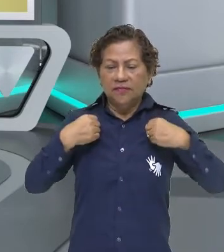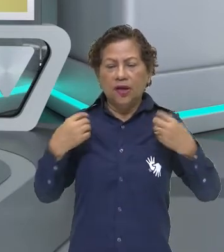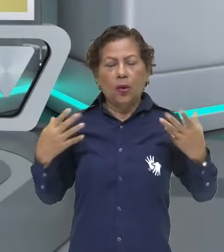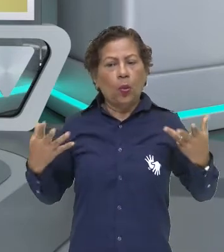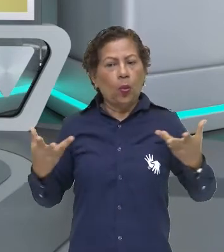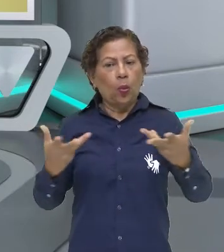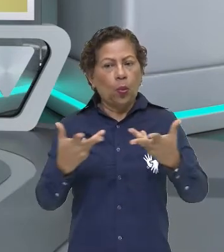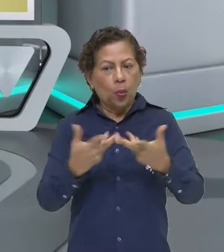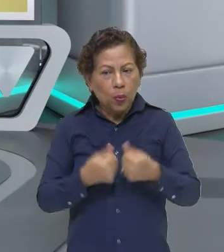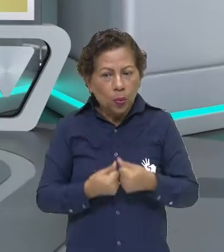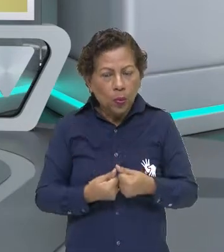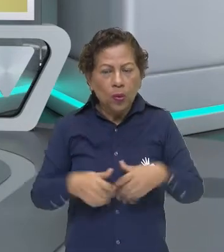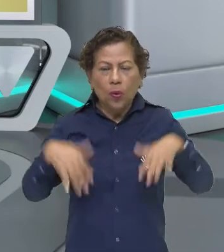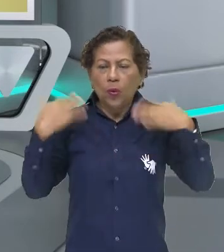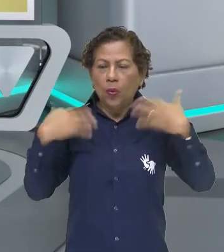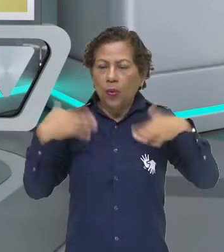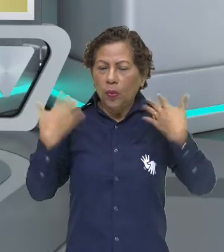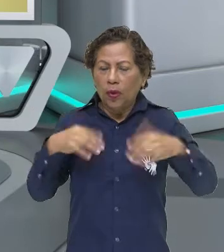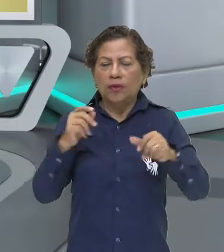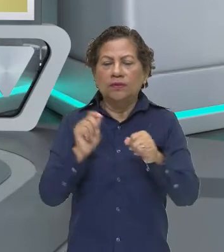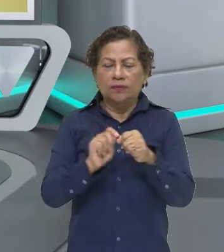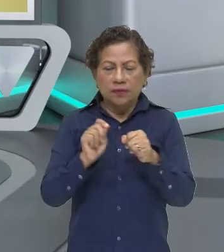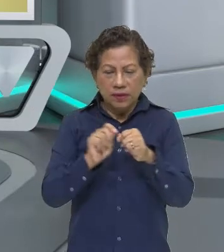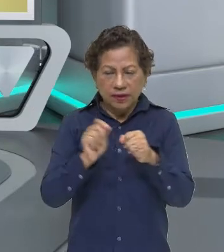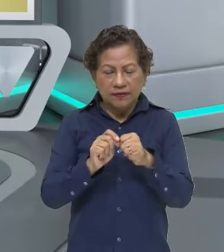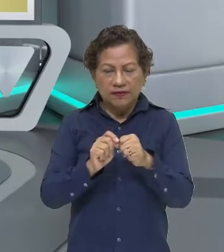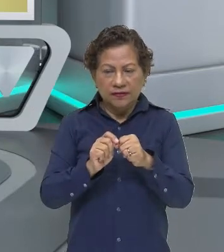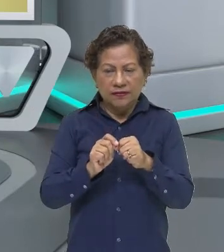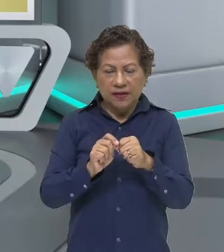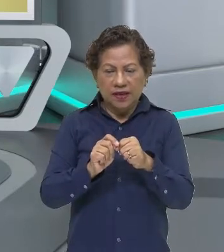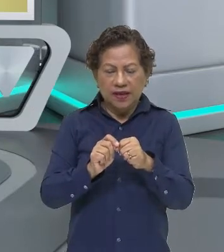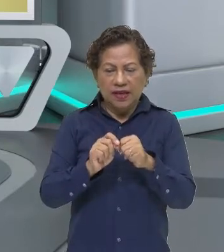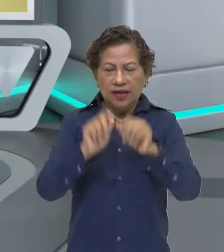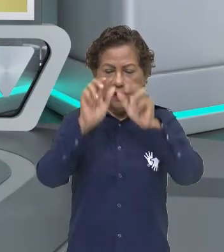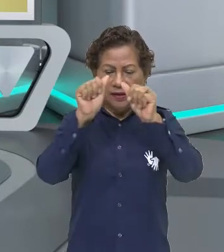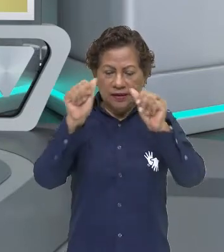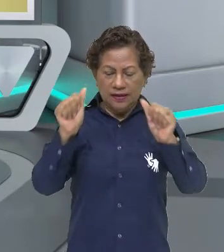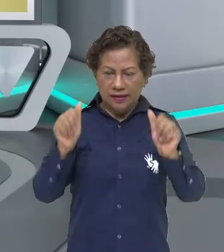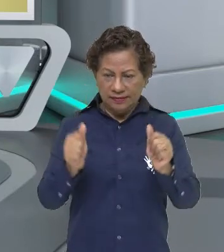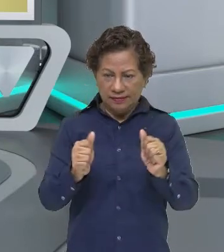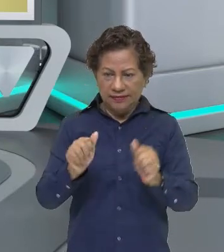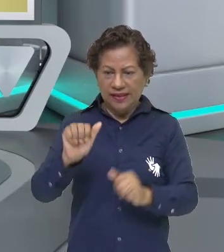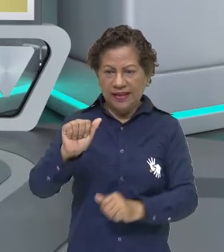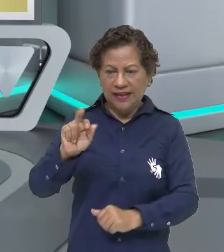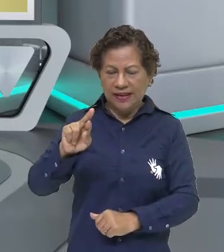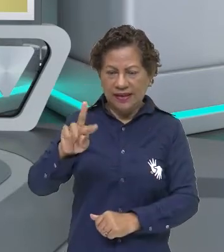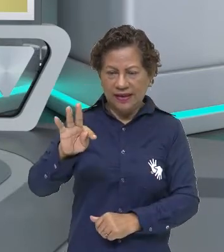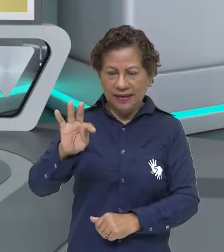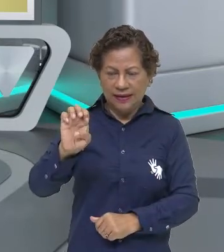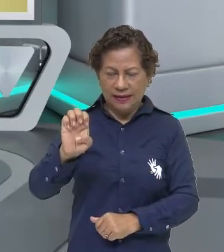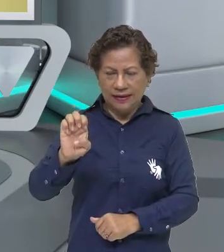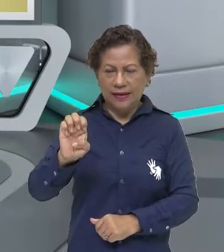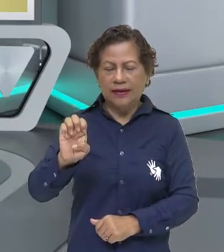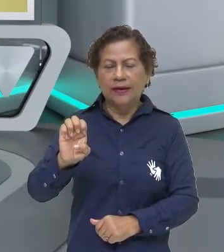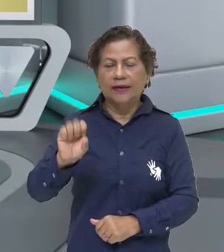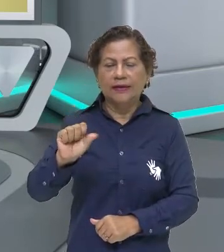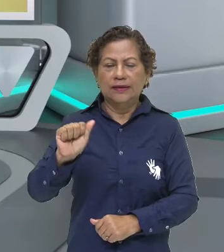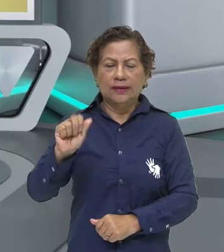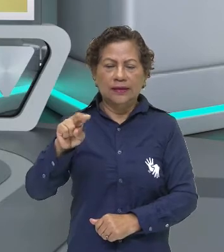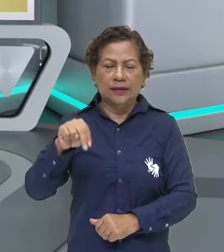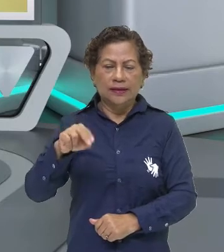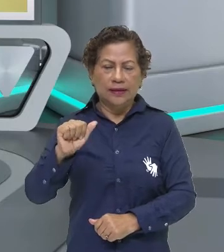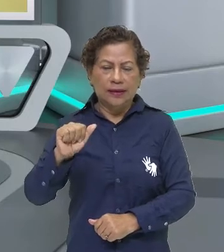maravilhosa. Sim, é um artesanato, porque tem uma função